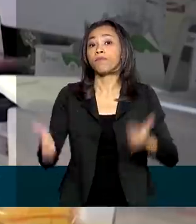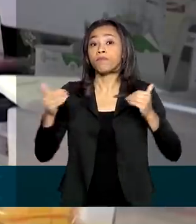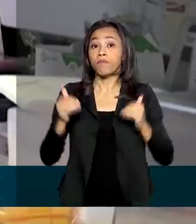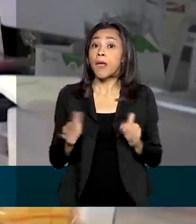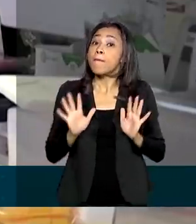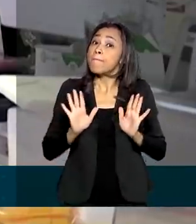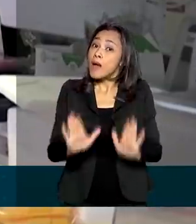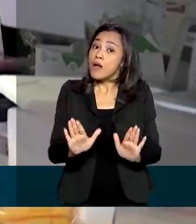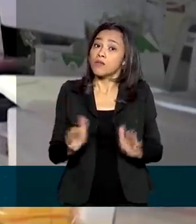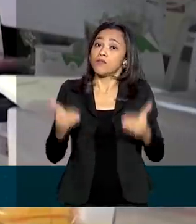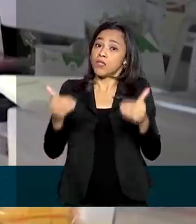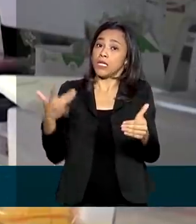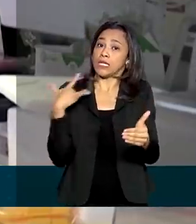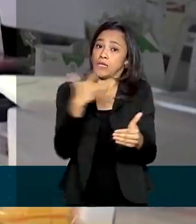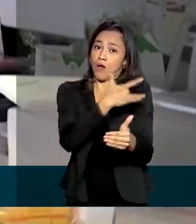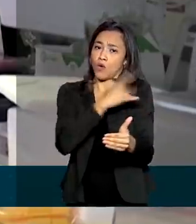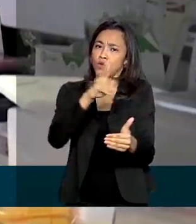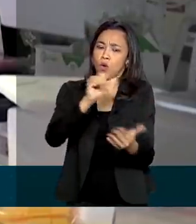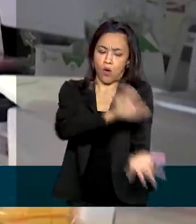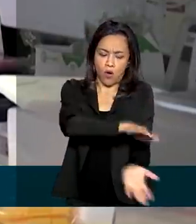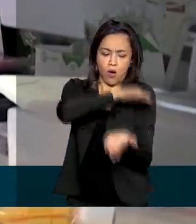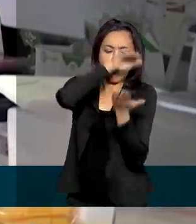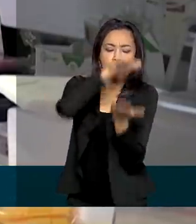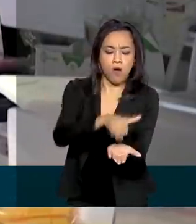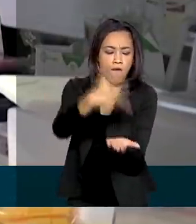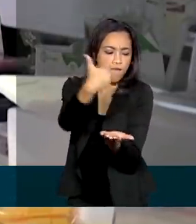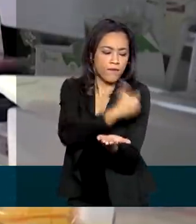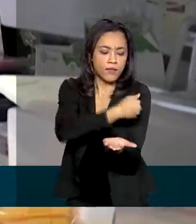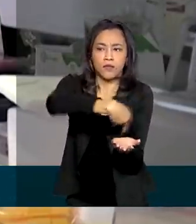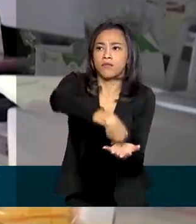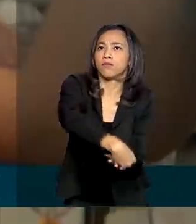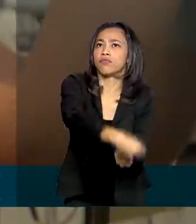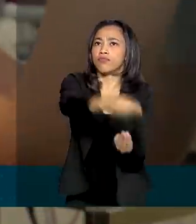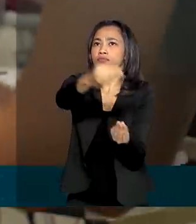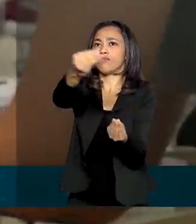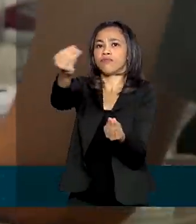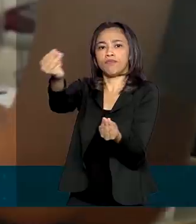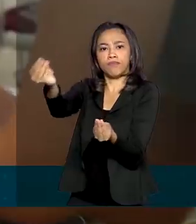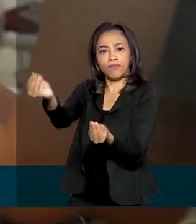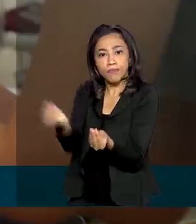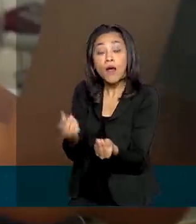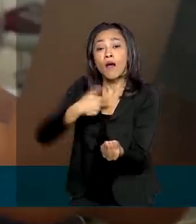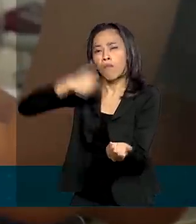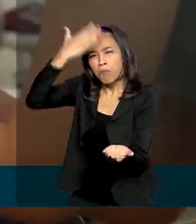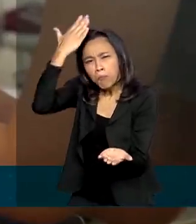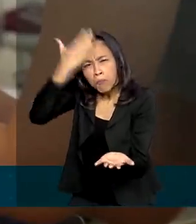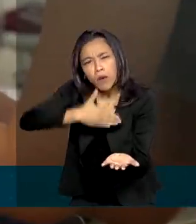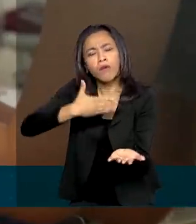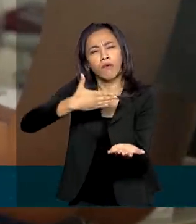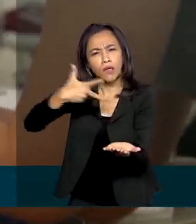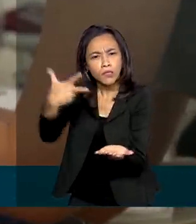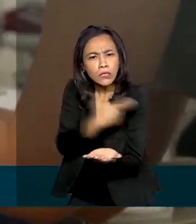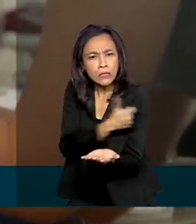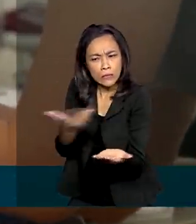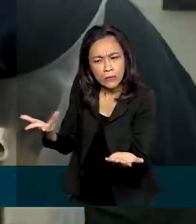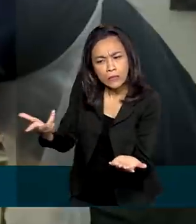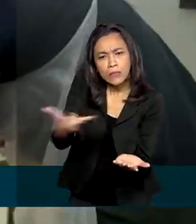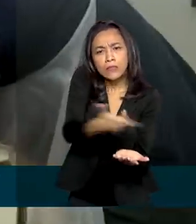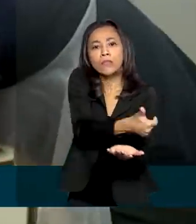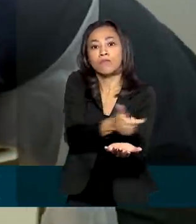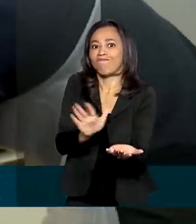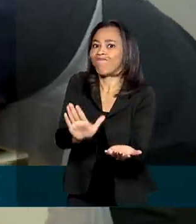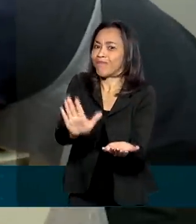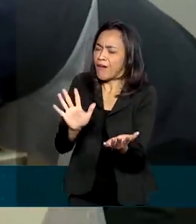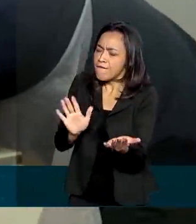afirma que as doses só serão distribuídas à população quando for comprovada a eficácia da vacina, que está em